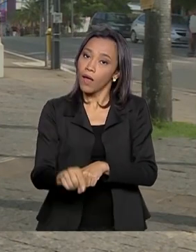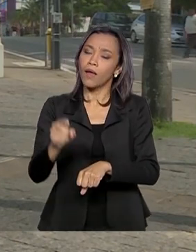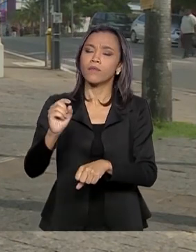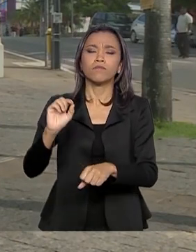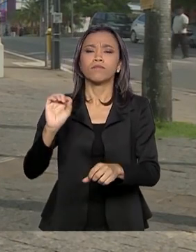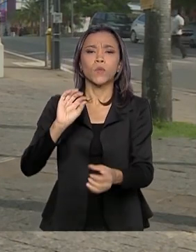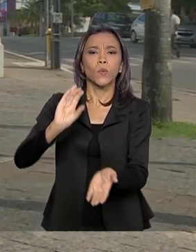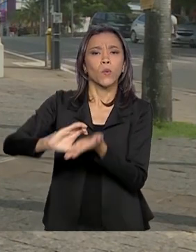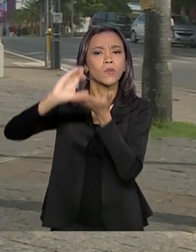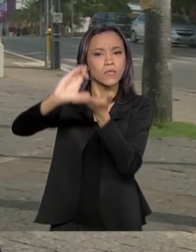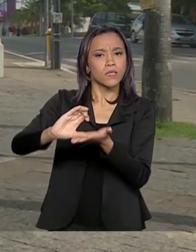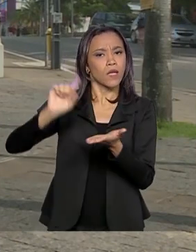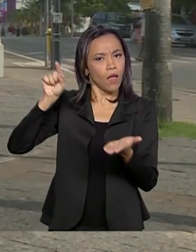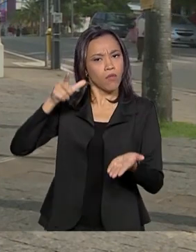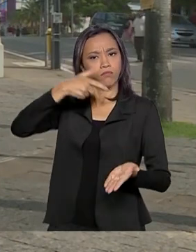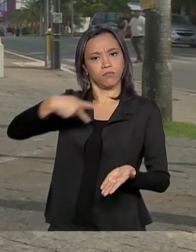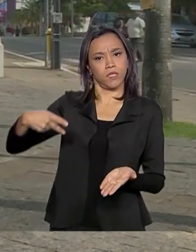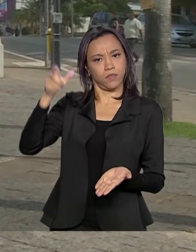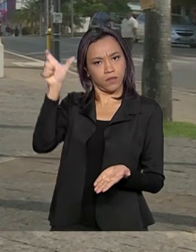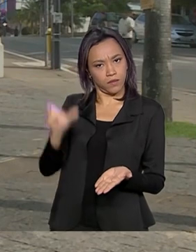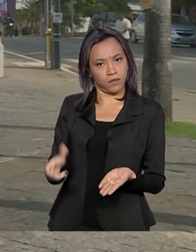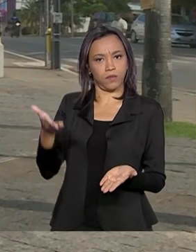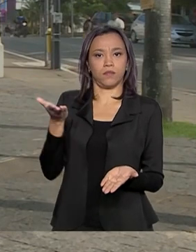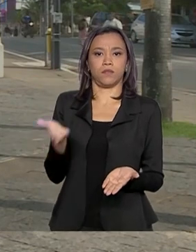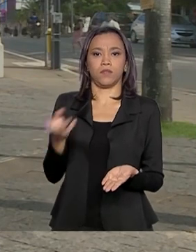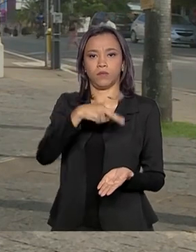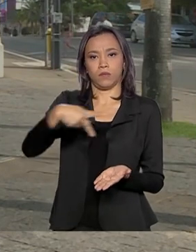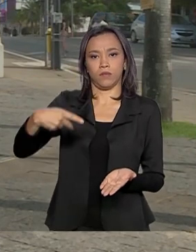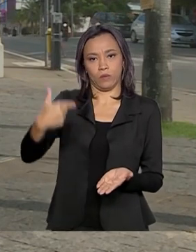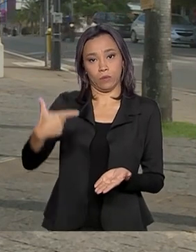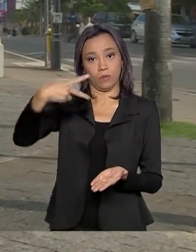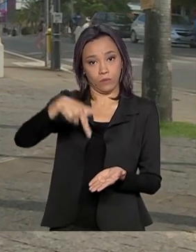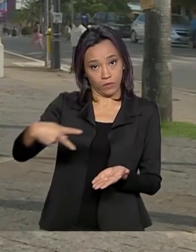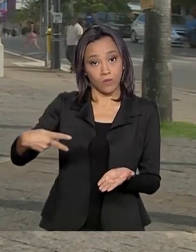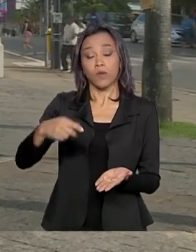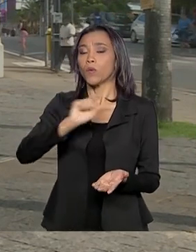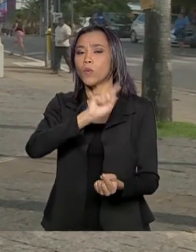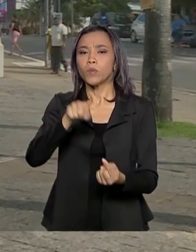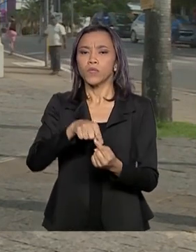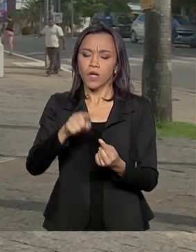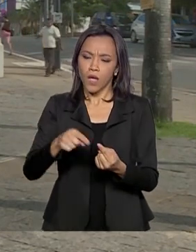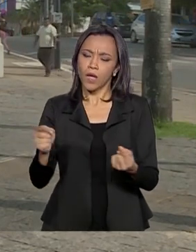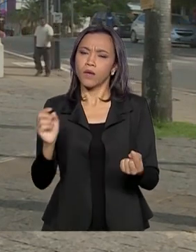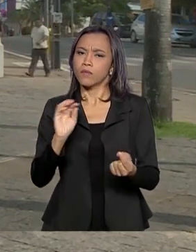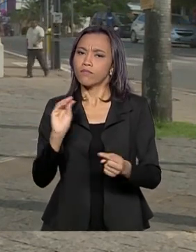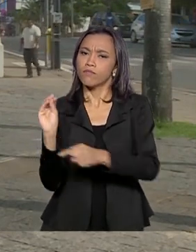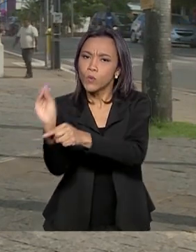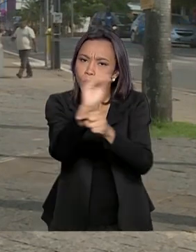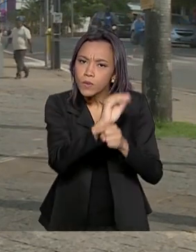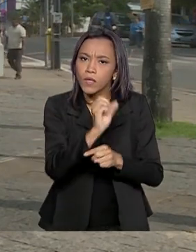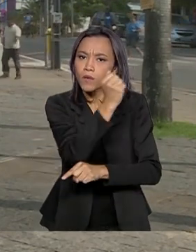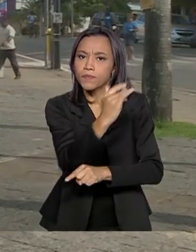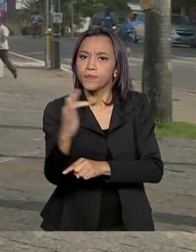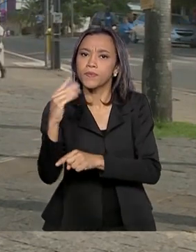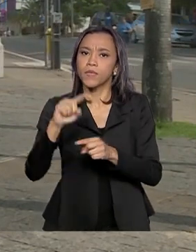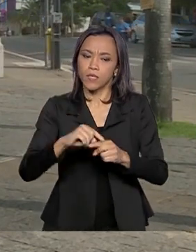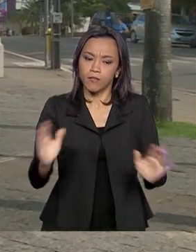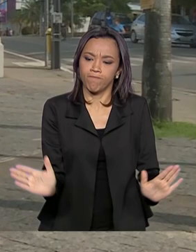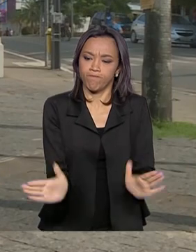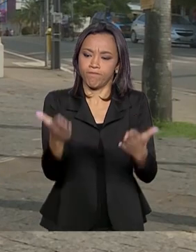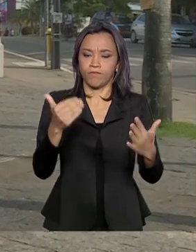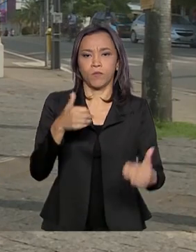presidido por Hamilton Mourão. O objetivo é propor iniciativas voltadas à preservação e ao desenvolvimento